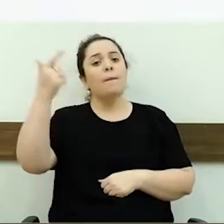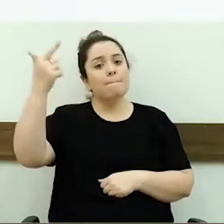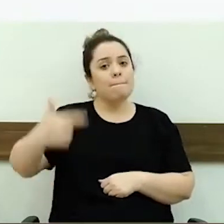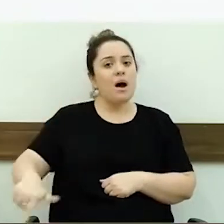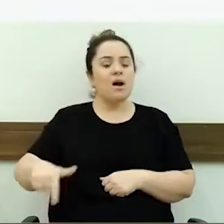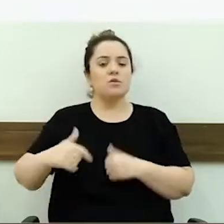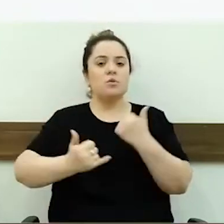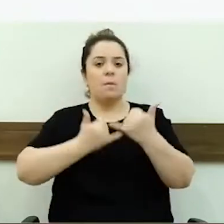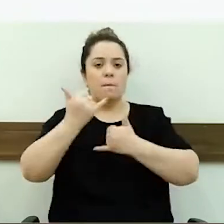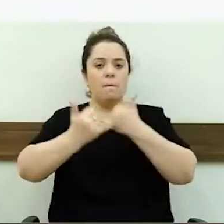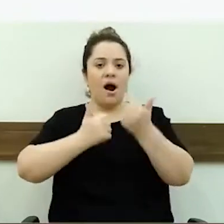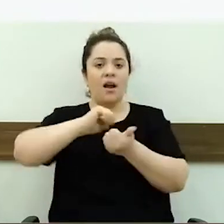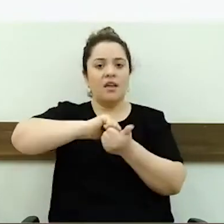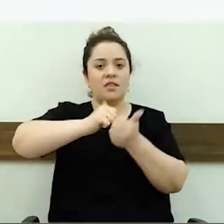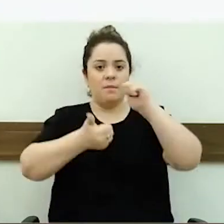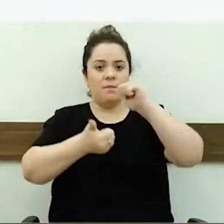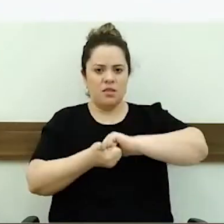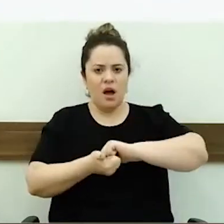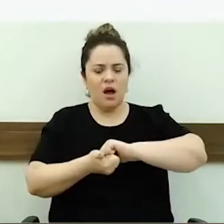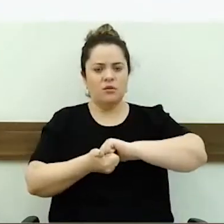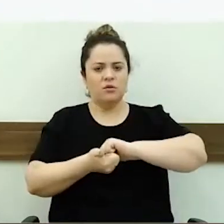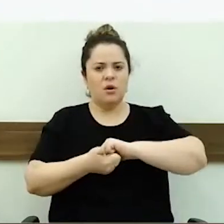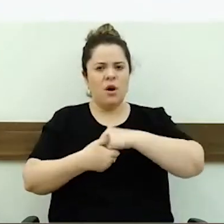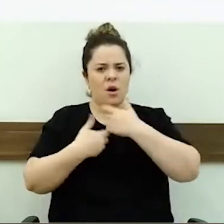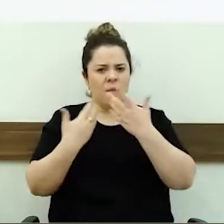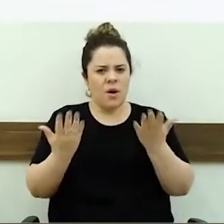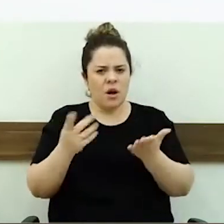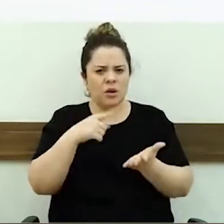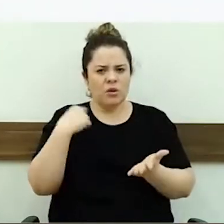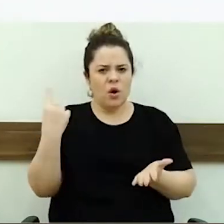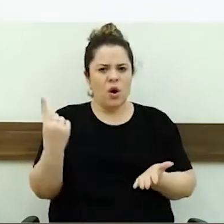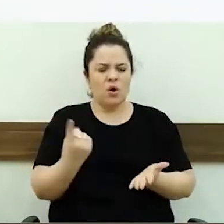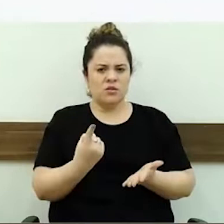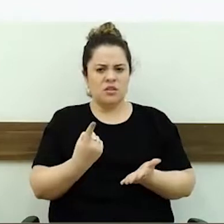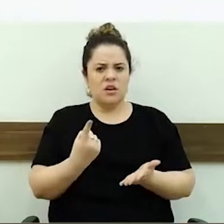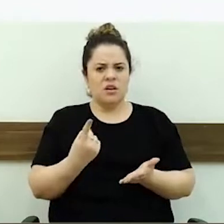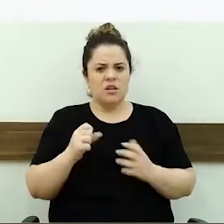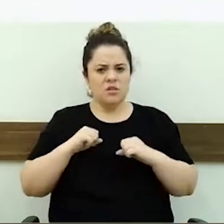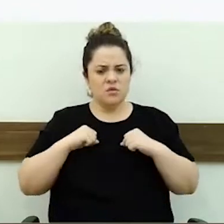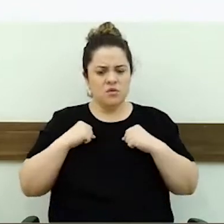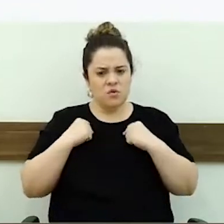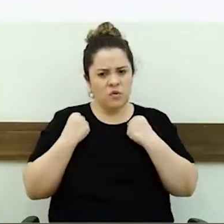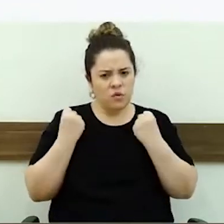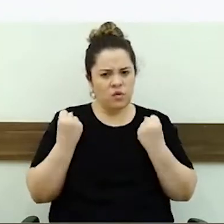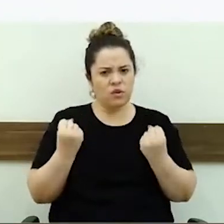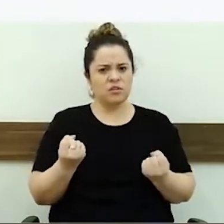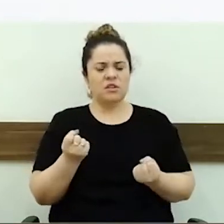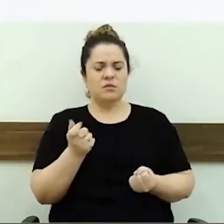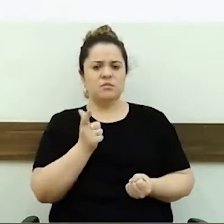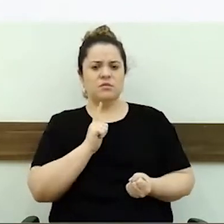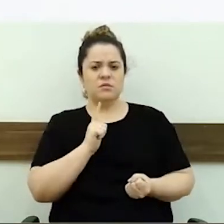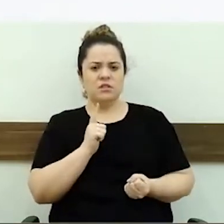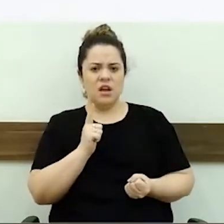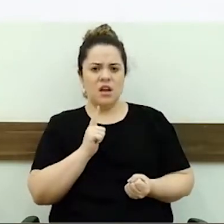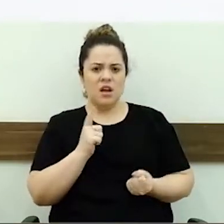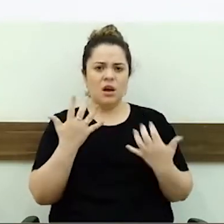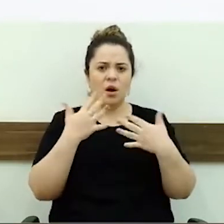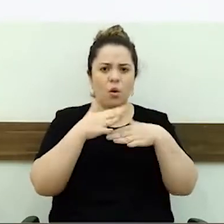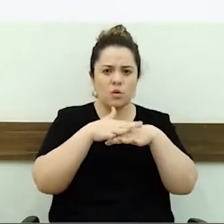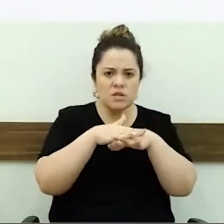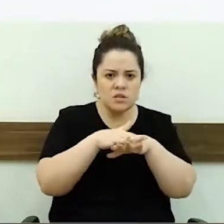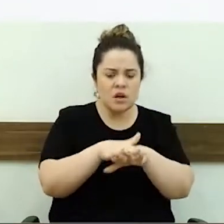em Guaíra. Quer dizer, esse olhar que nós procuramos ter para que haja realmente a inclusão no nosso